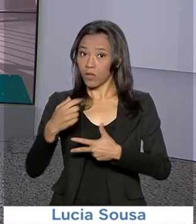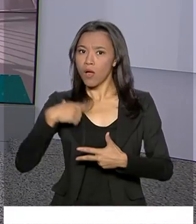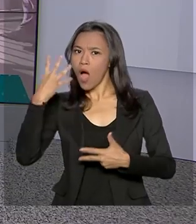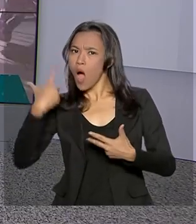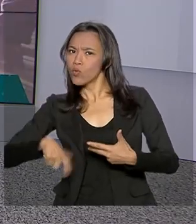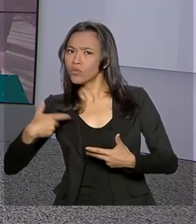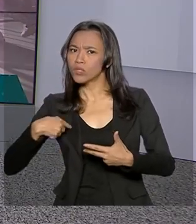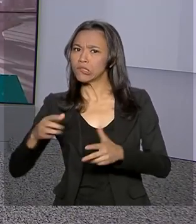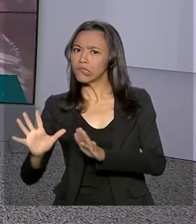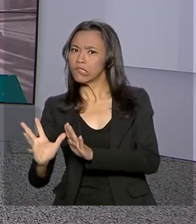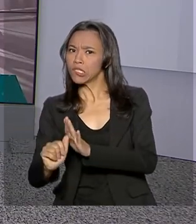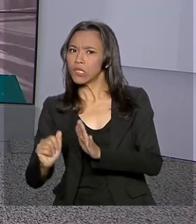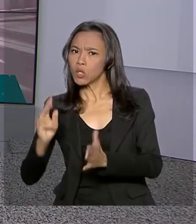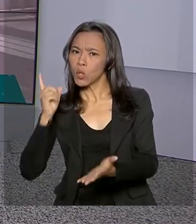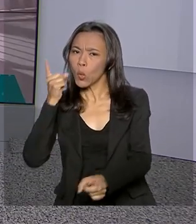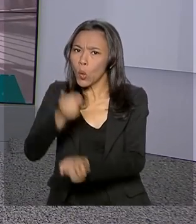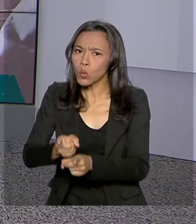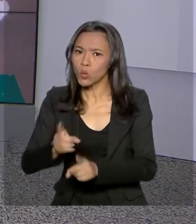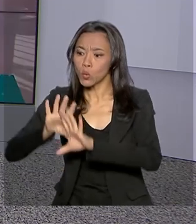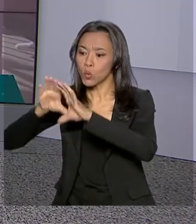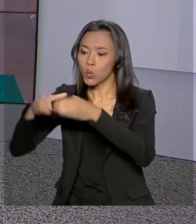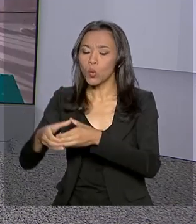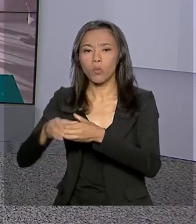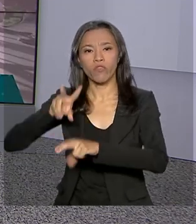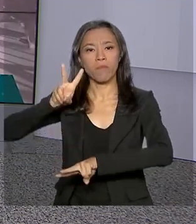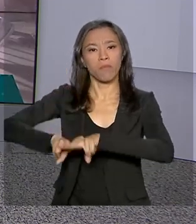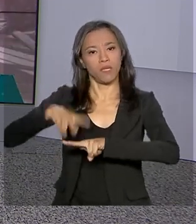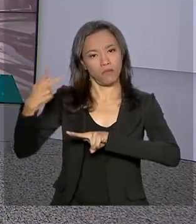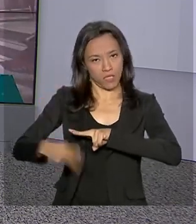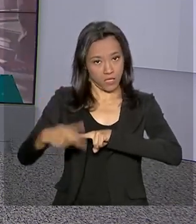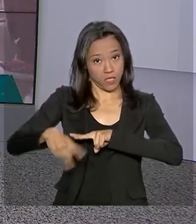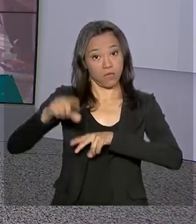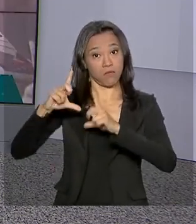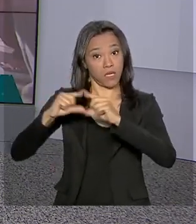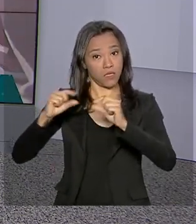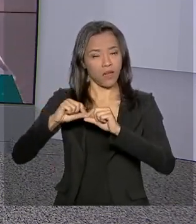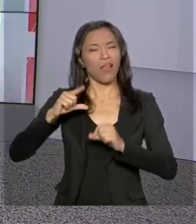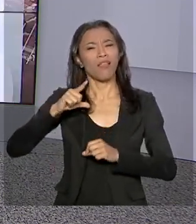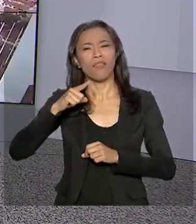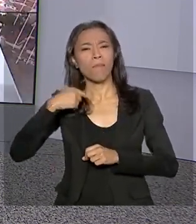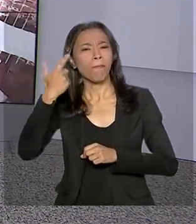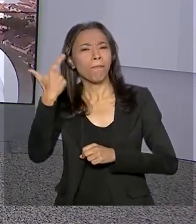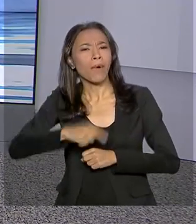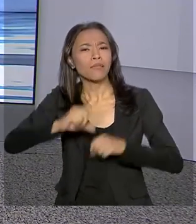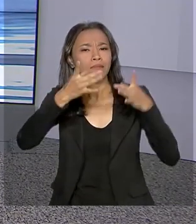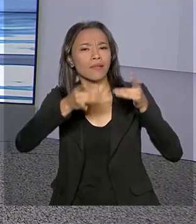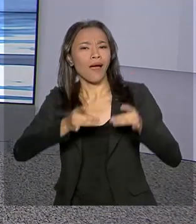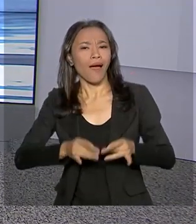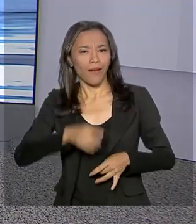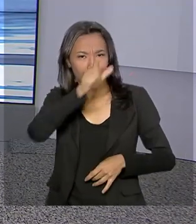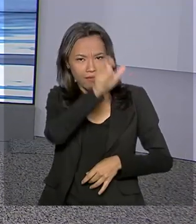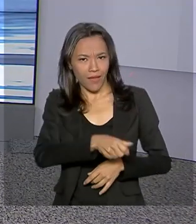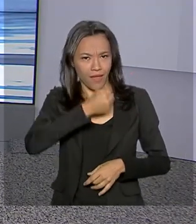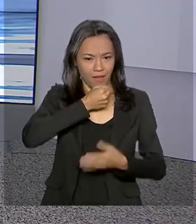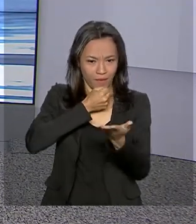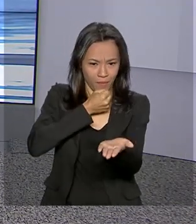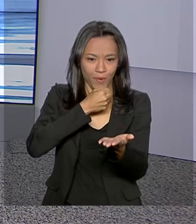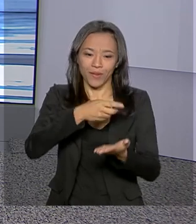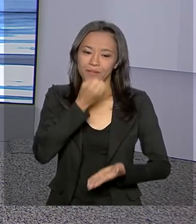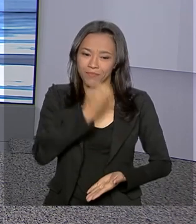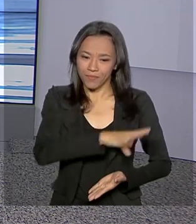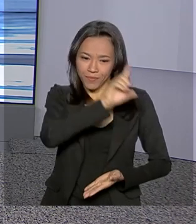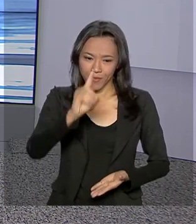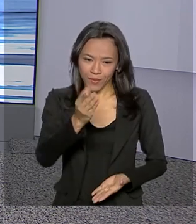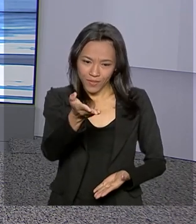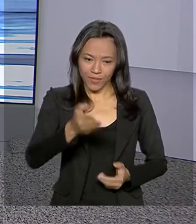o dinheiro encontrado nas contas do grupo preso em Brasília. Quem tem outras informações sobre esse assunto é a repórter Selma Dias. Olá Selma, bom dia pra